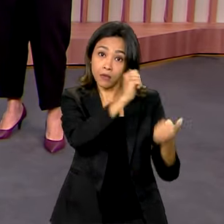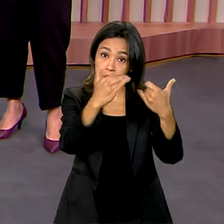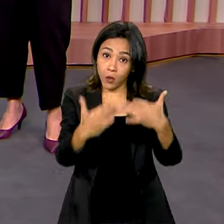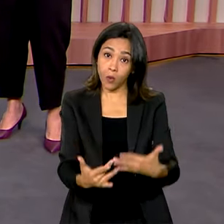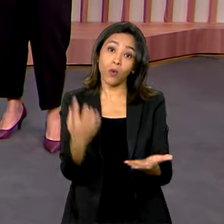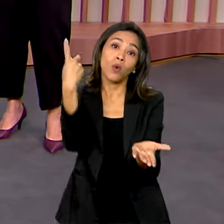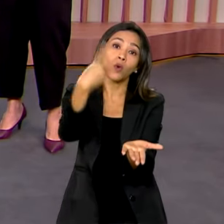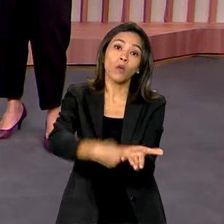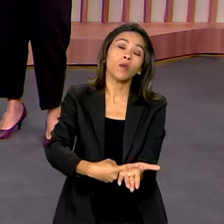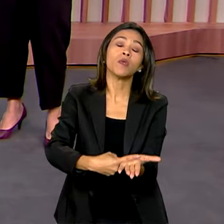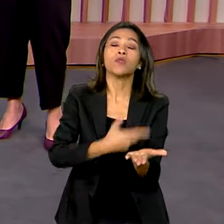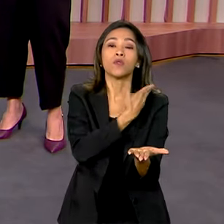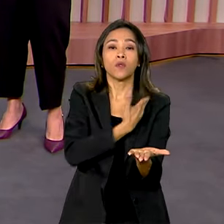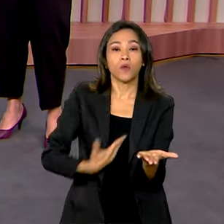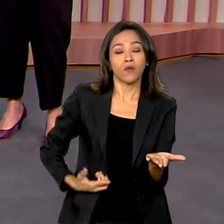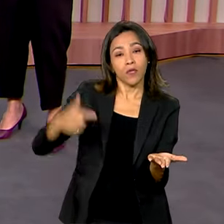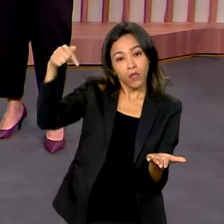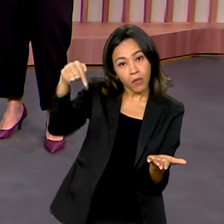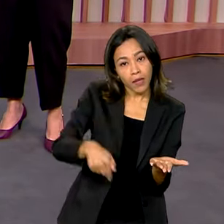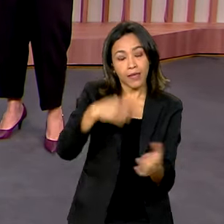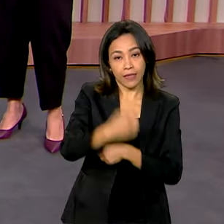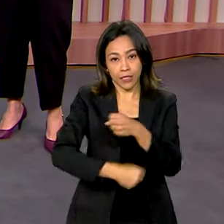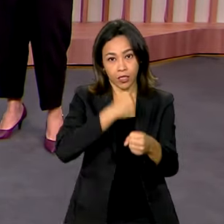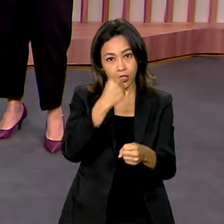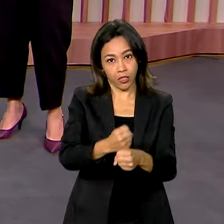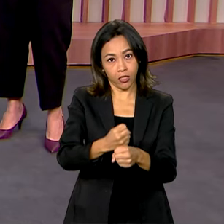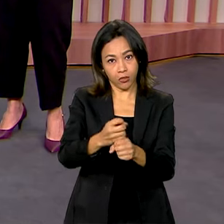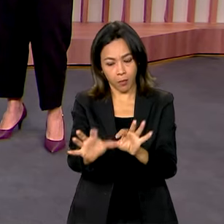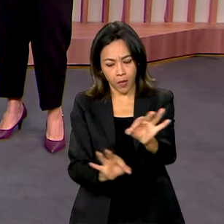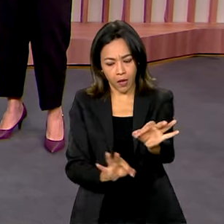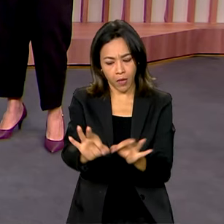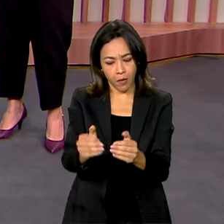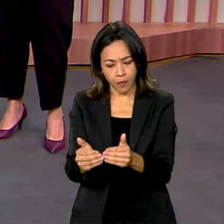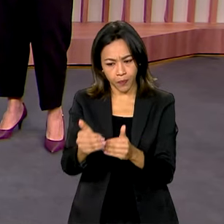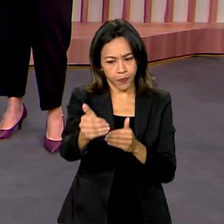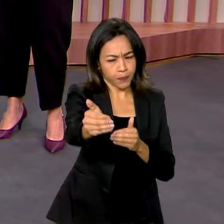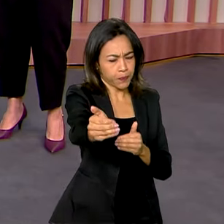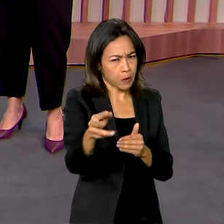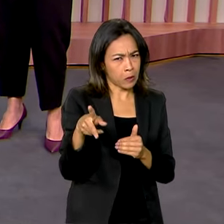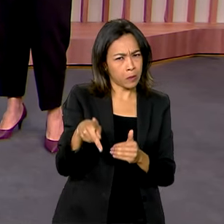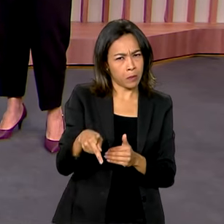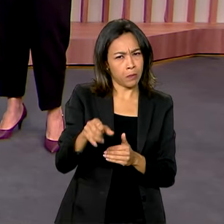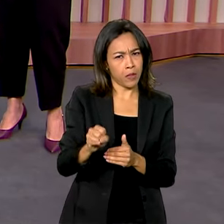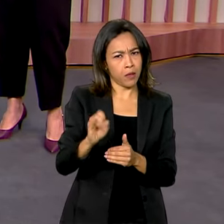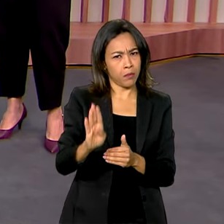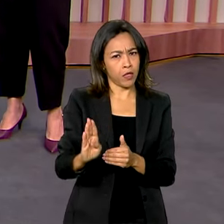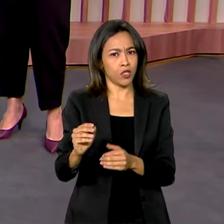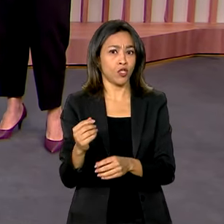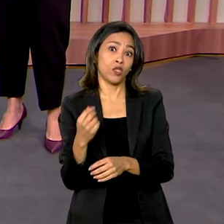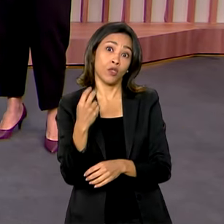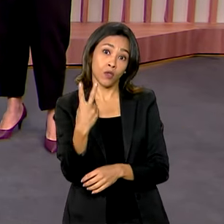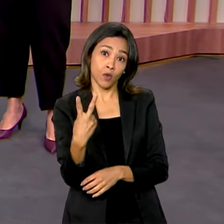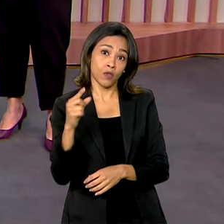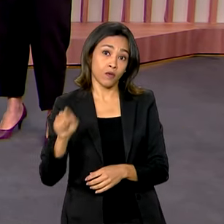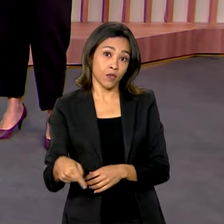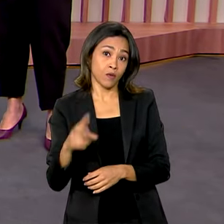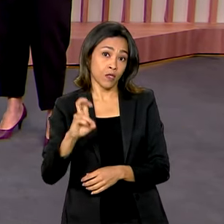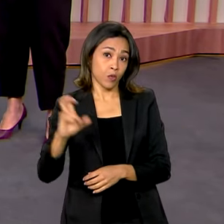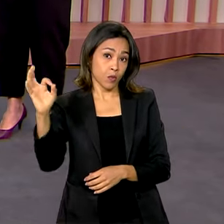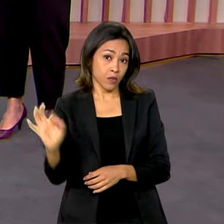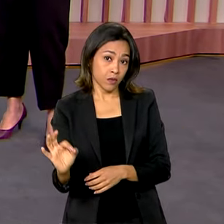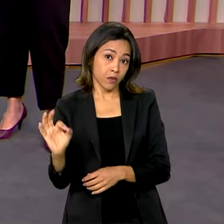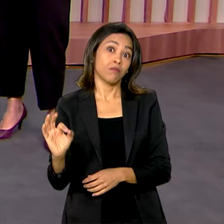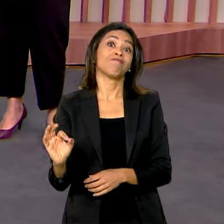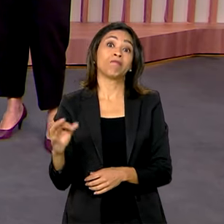governo preciano, né? A projeção do governo preciano, melhor dizendo, de um PIB aí de 2,5%. E isso vai trazer coisas